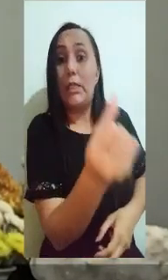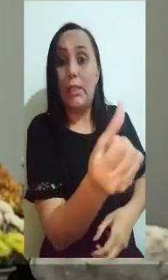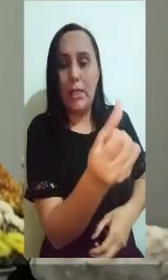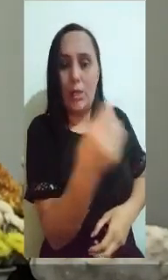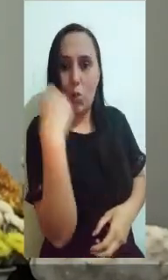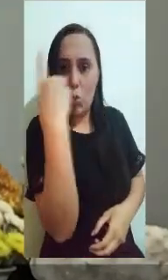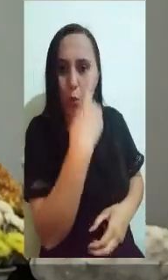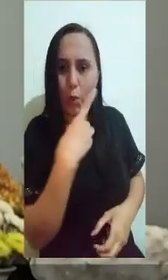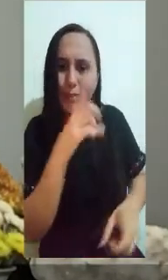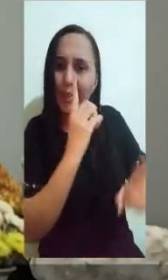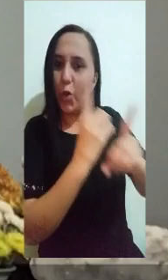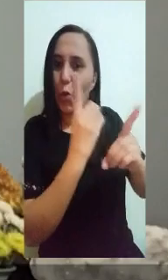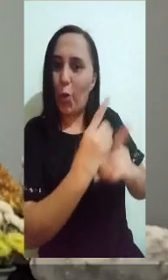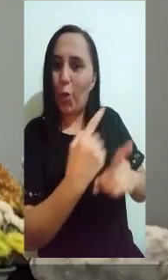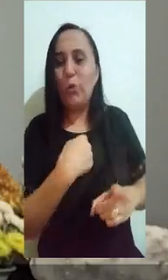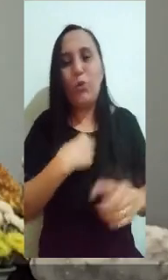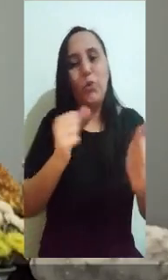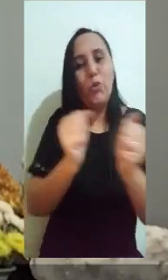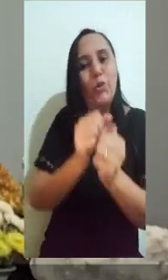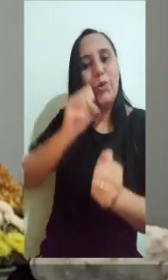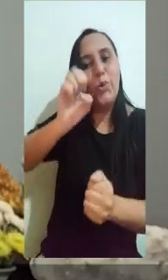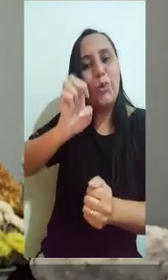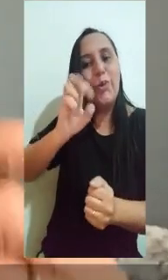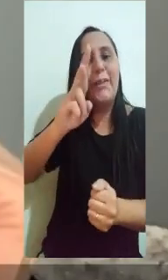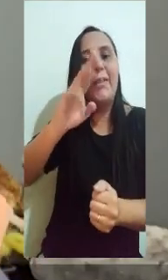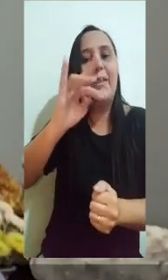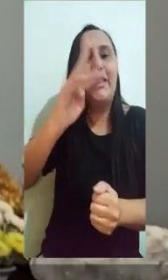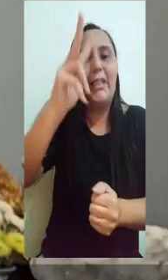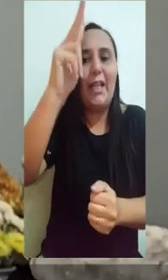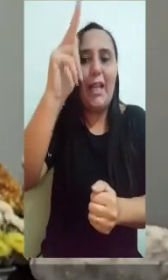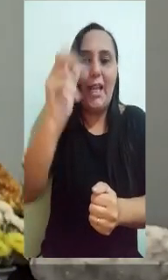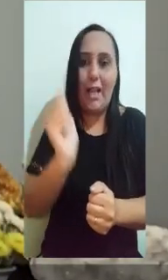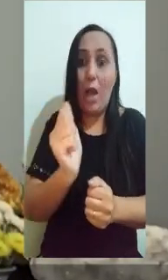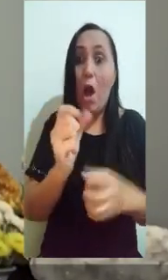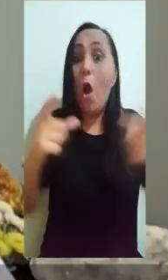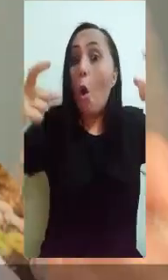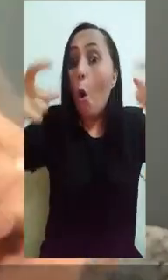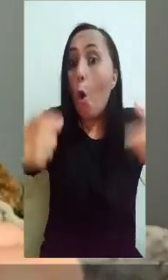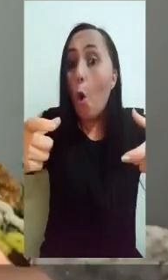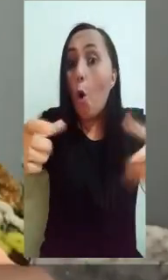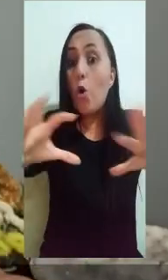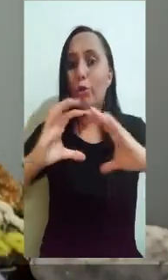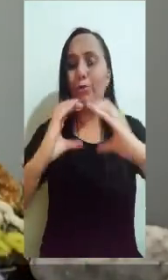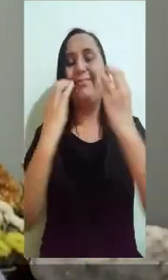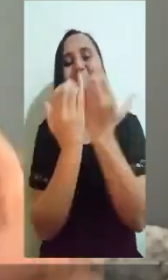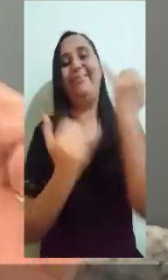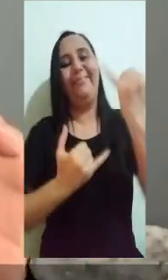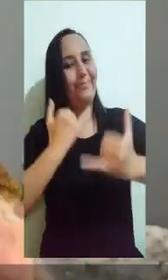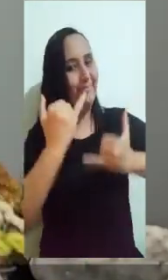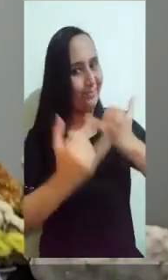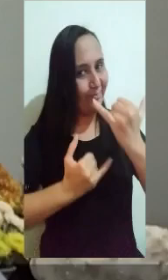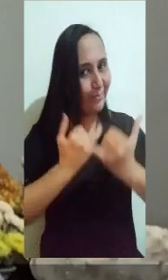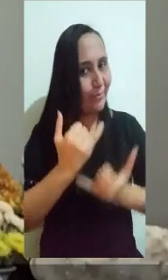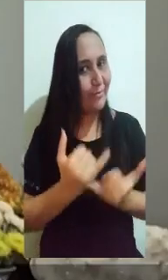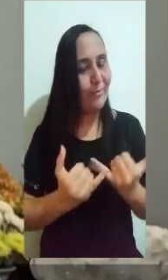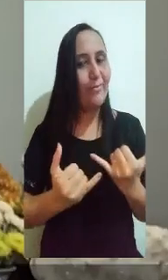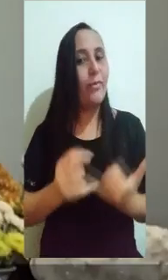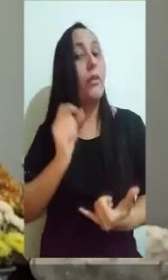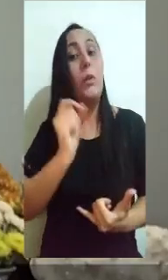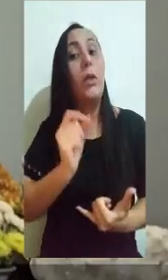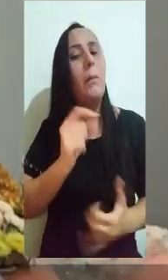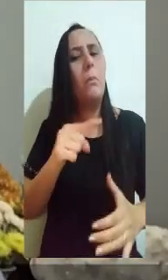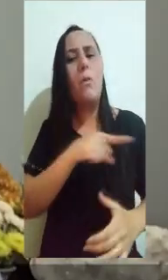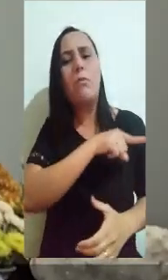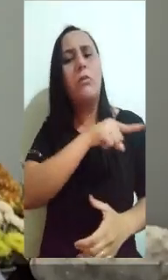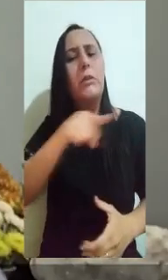16 horas, você tem um encontro comigo e com a Erika Neves, onde? No Congresso Brincar,